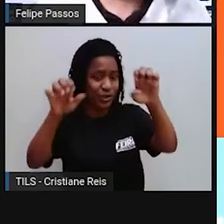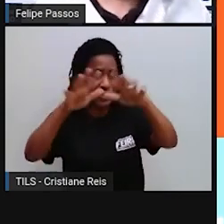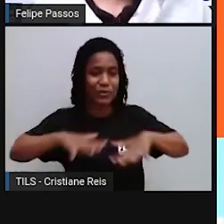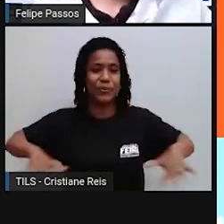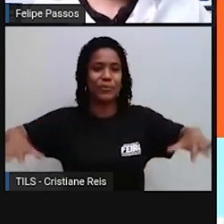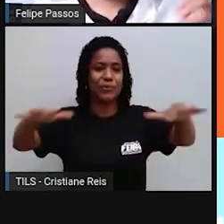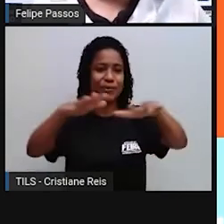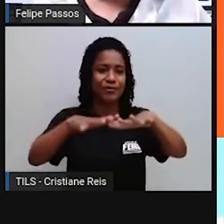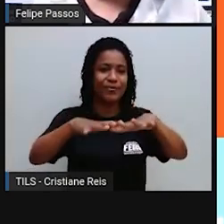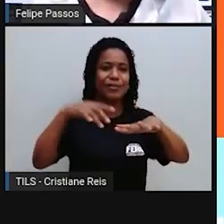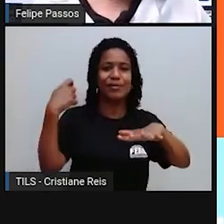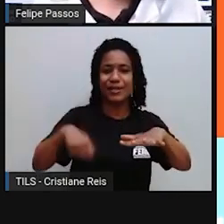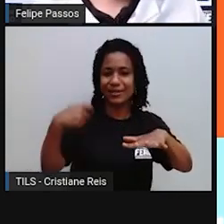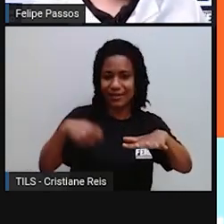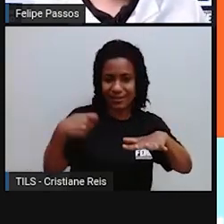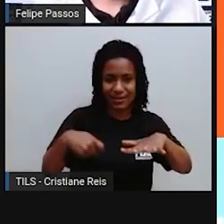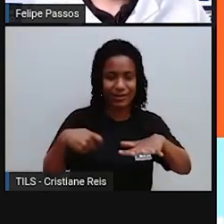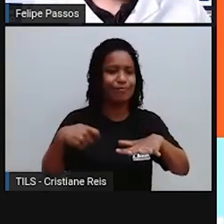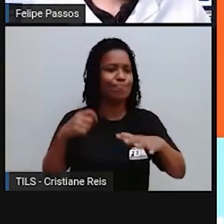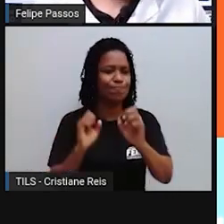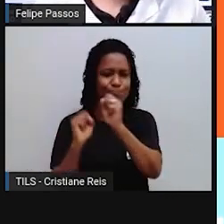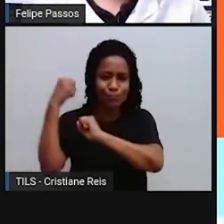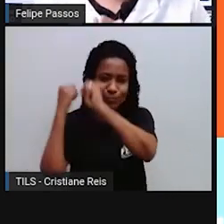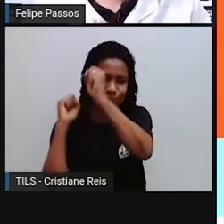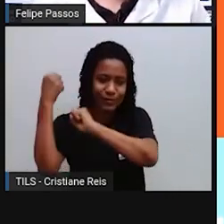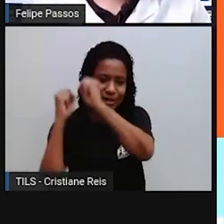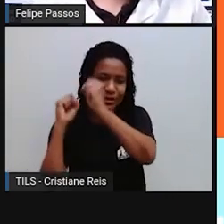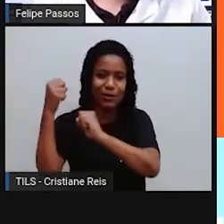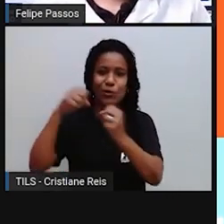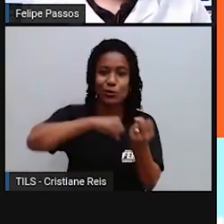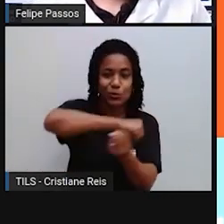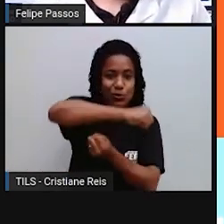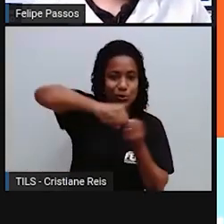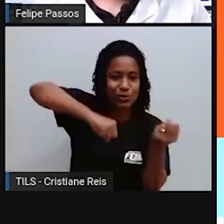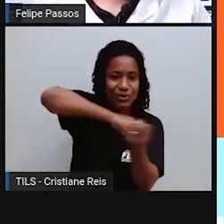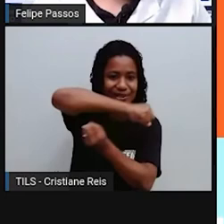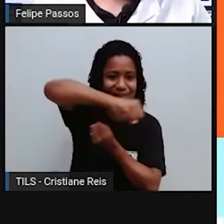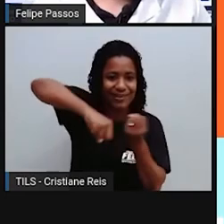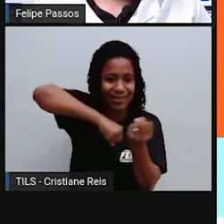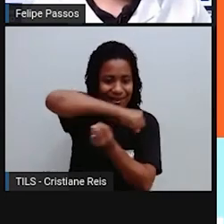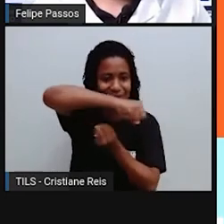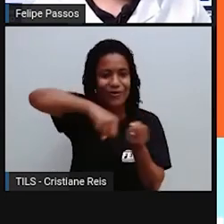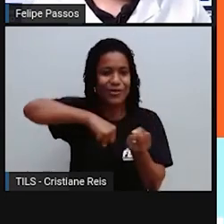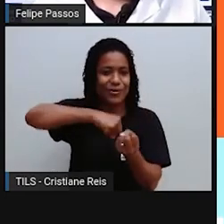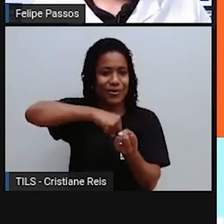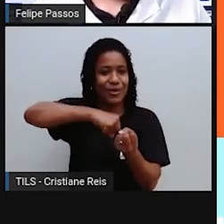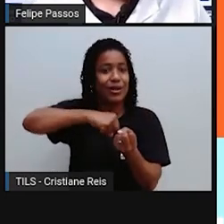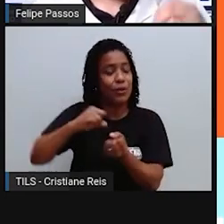industrialização gerando emprego e renda, veja como os objetivos estão bem, relacionados, galera.